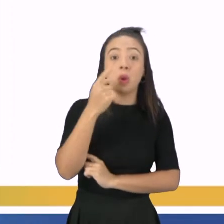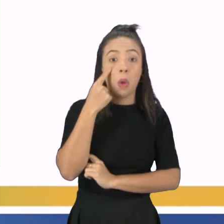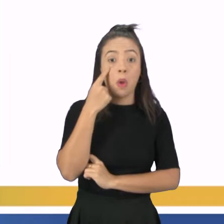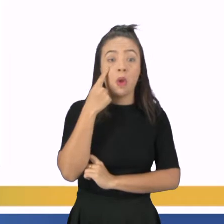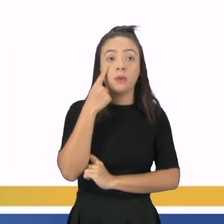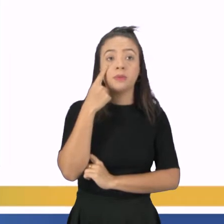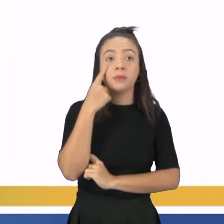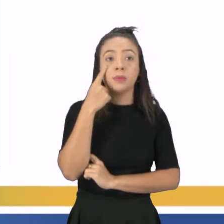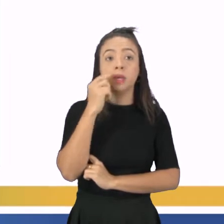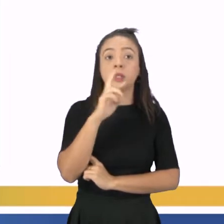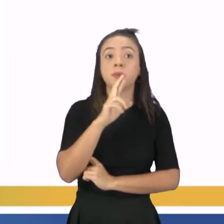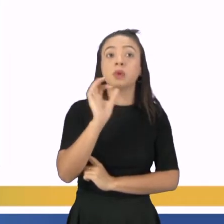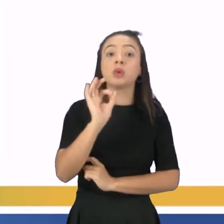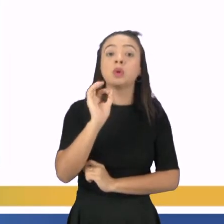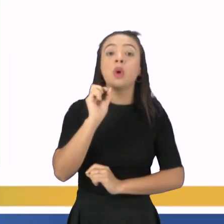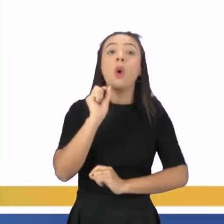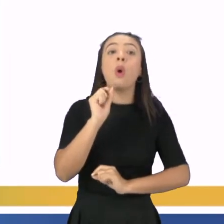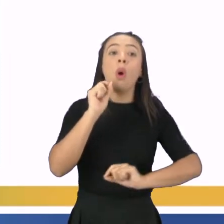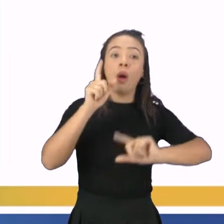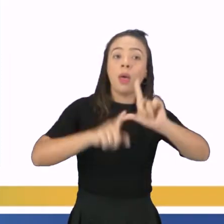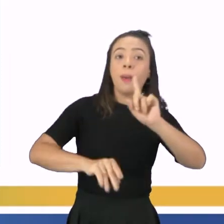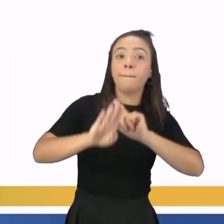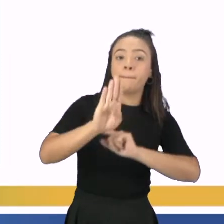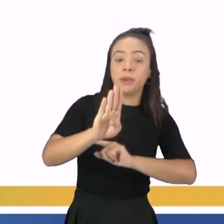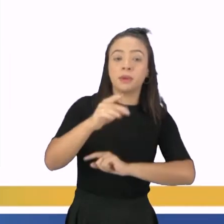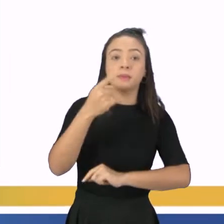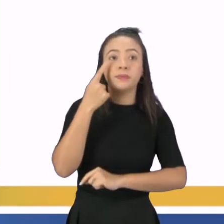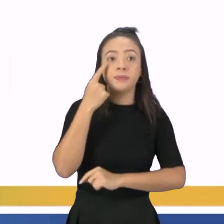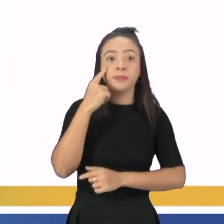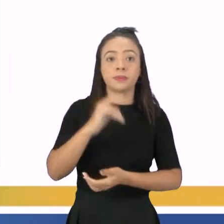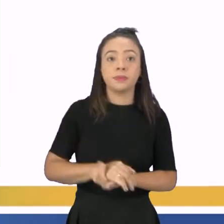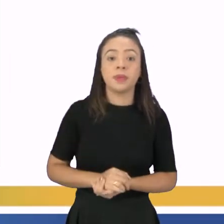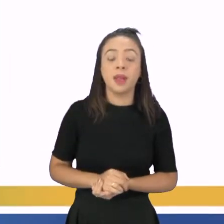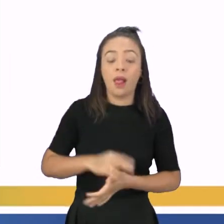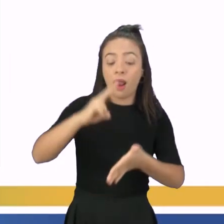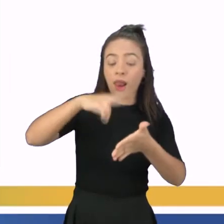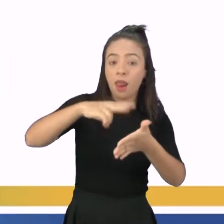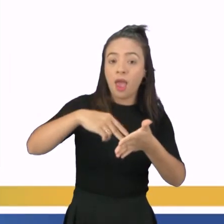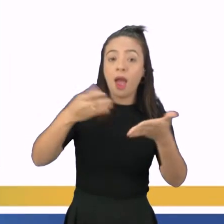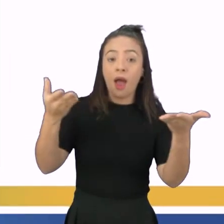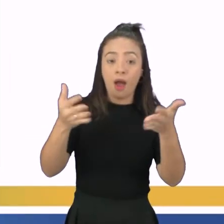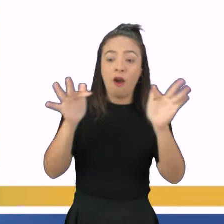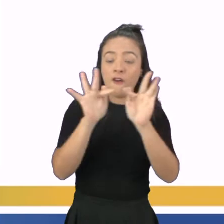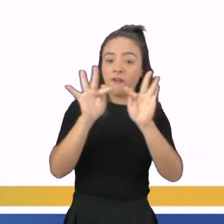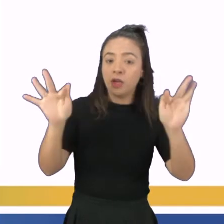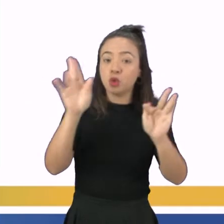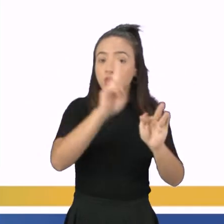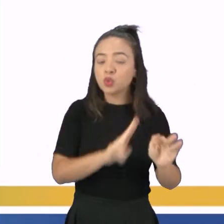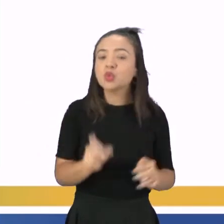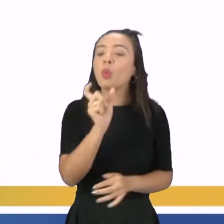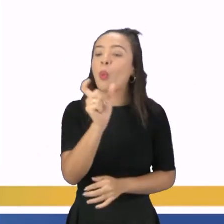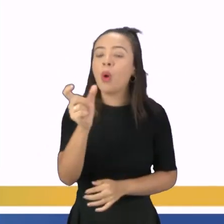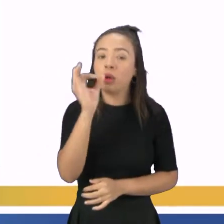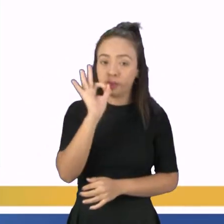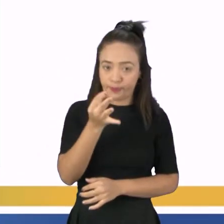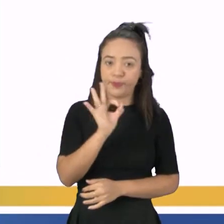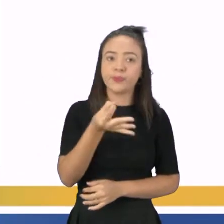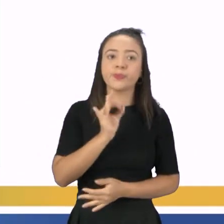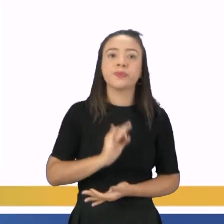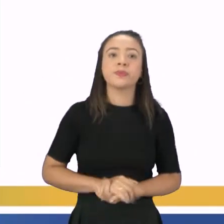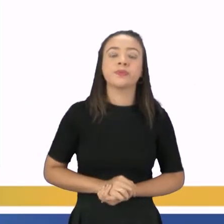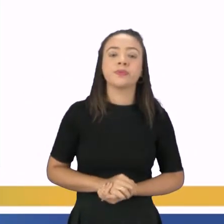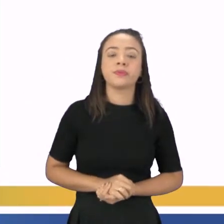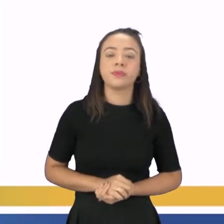estão vendo, a resposta correta é a letra B, né? Vamos ler agora a sentença colocando os termos corretos, tá?